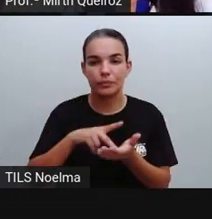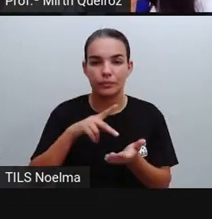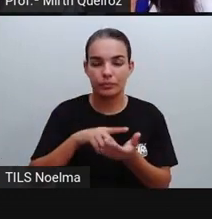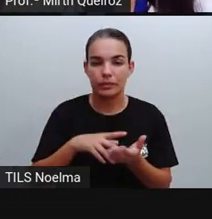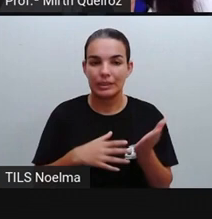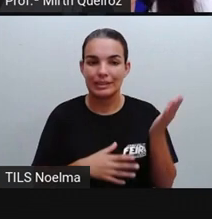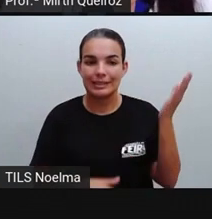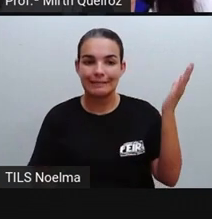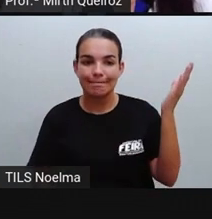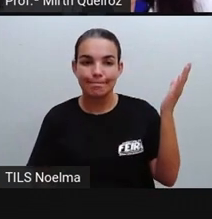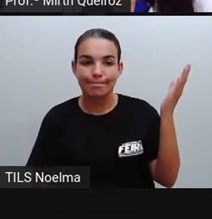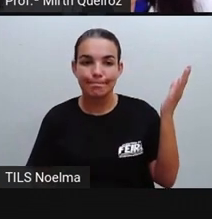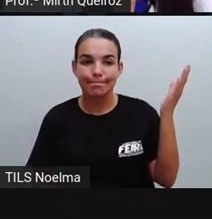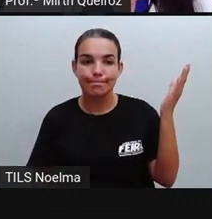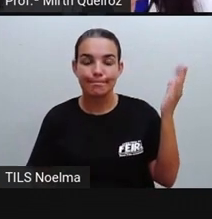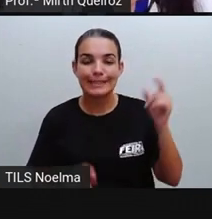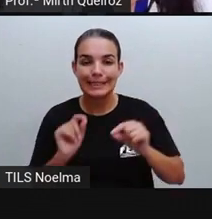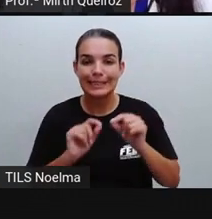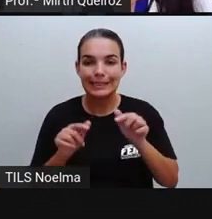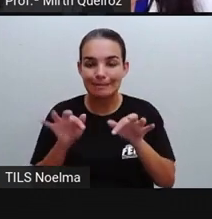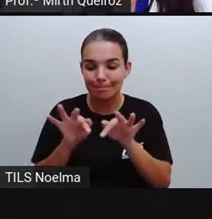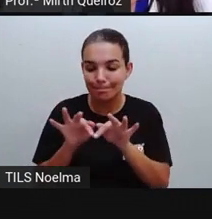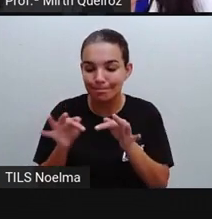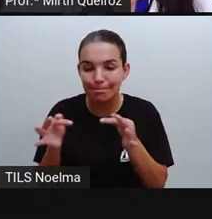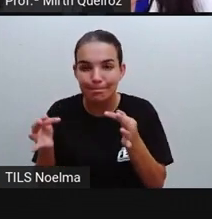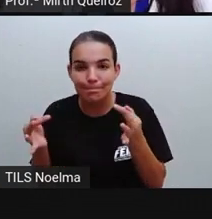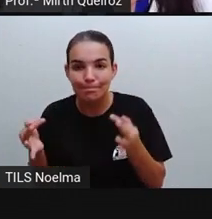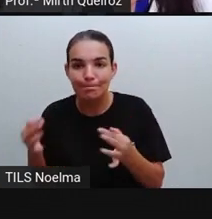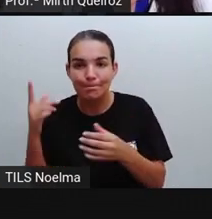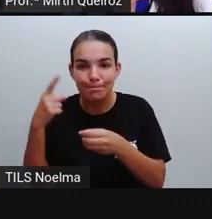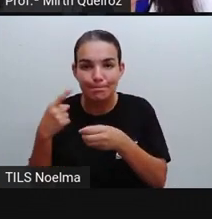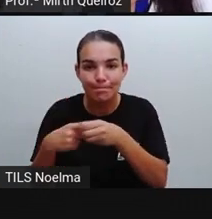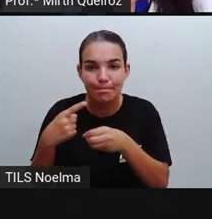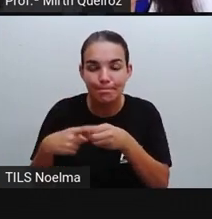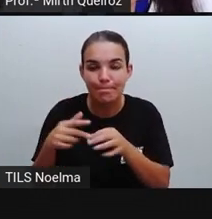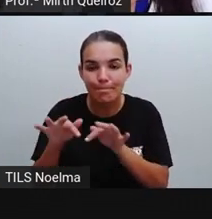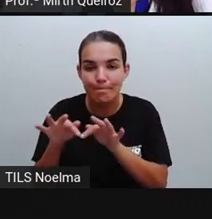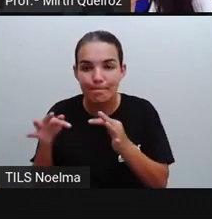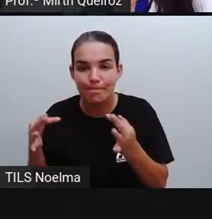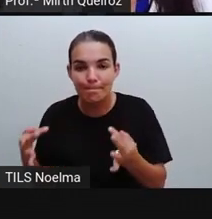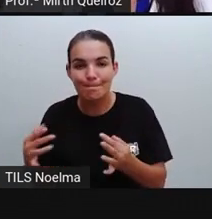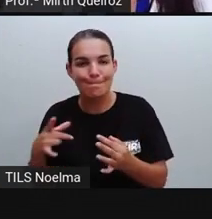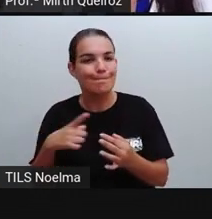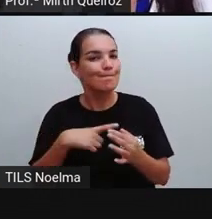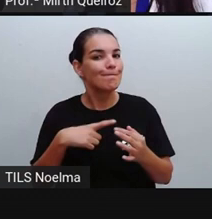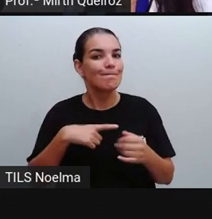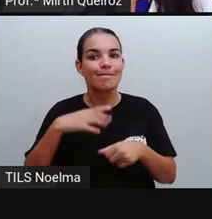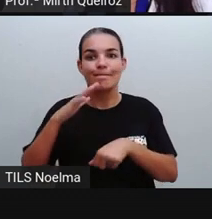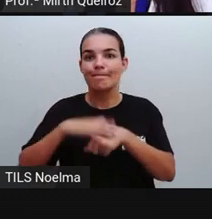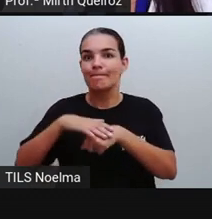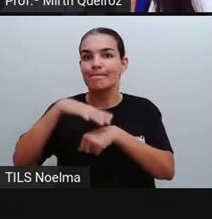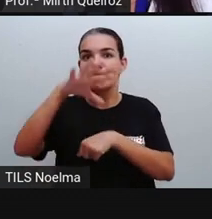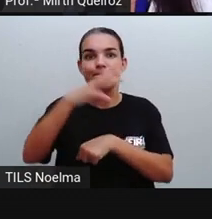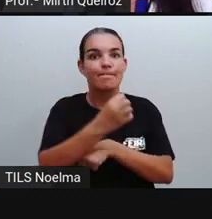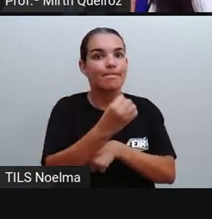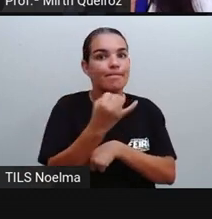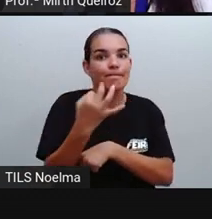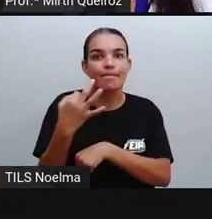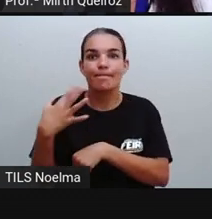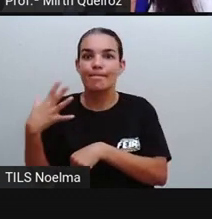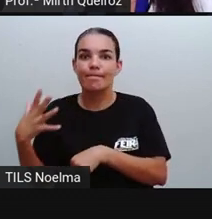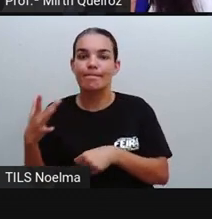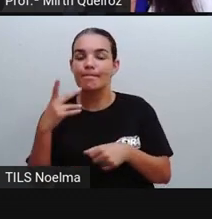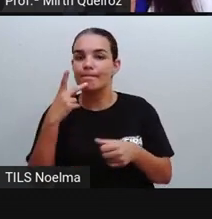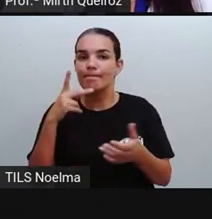Humildes, agora em 2021, é o que apresentou aí, neste caso, maior quantidade de notificações